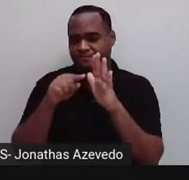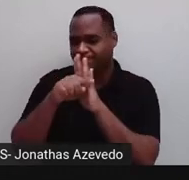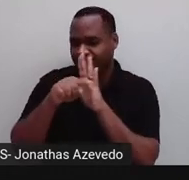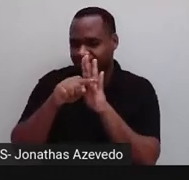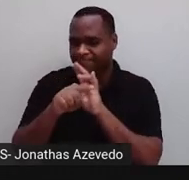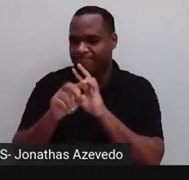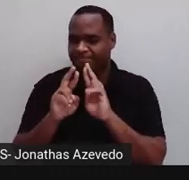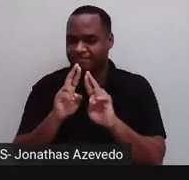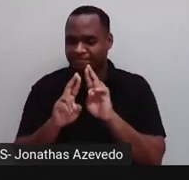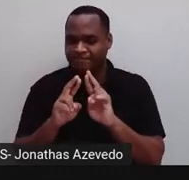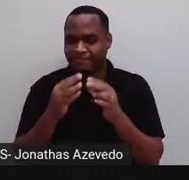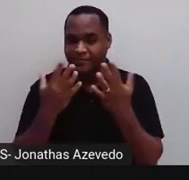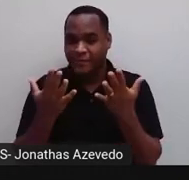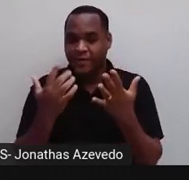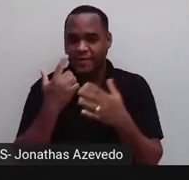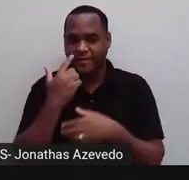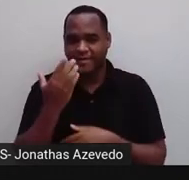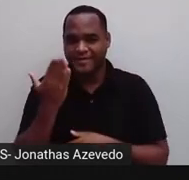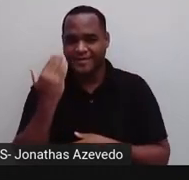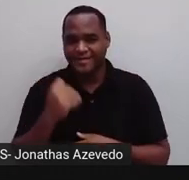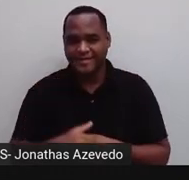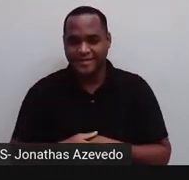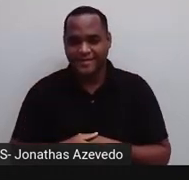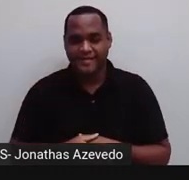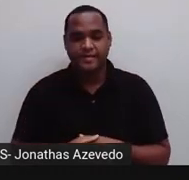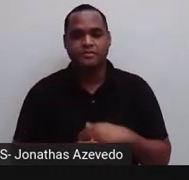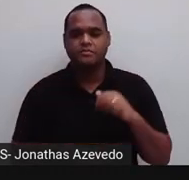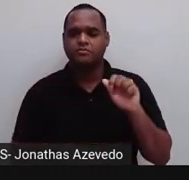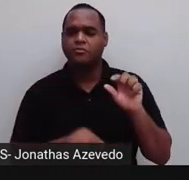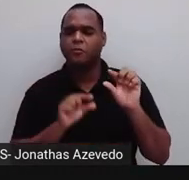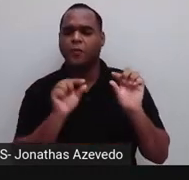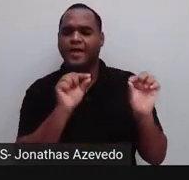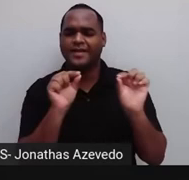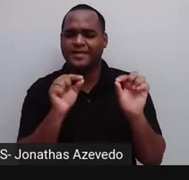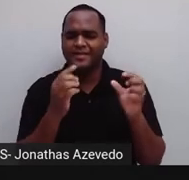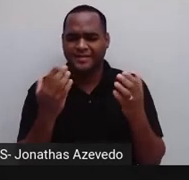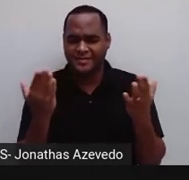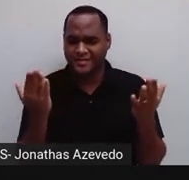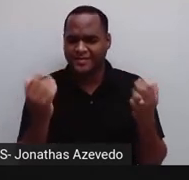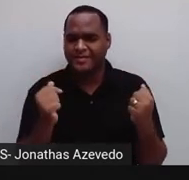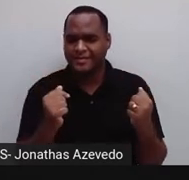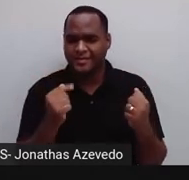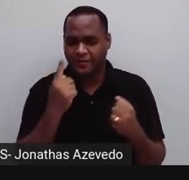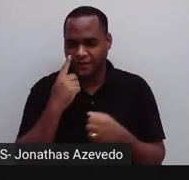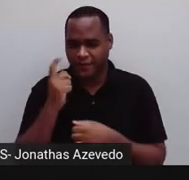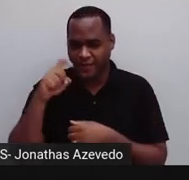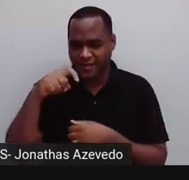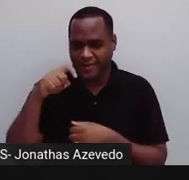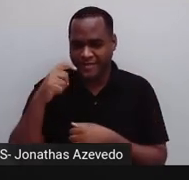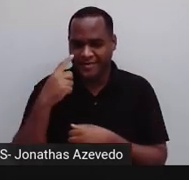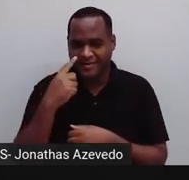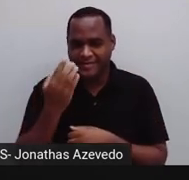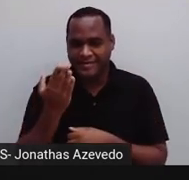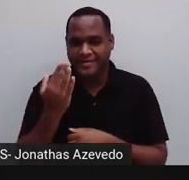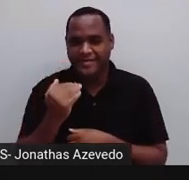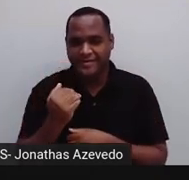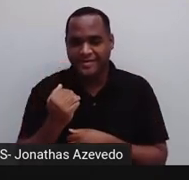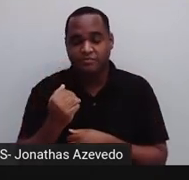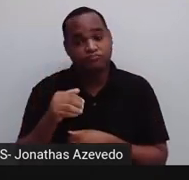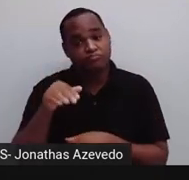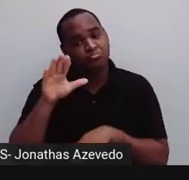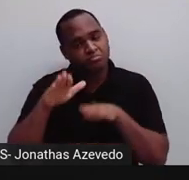Letra A. Do que trata o gráfico? Vamos voltar no gráfico? Geralmente, essa informação